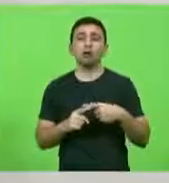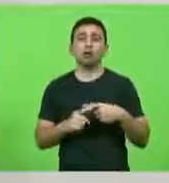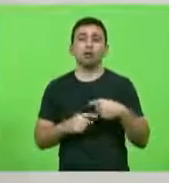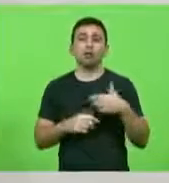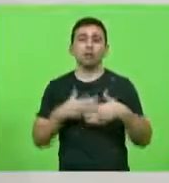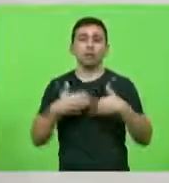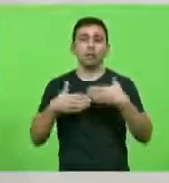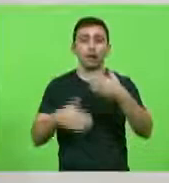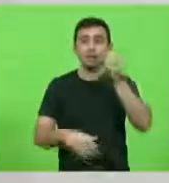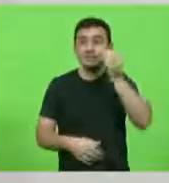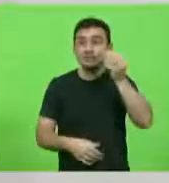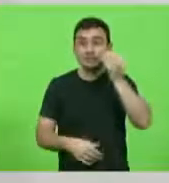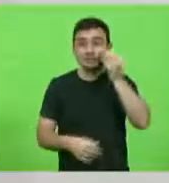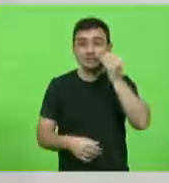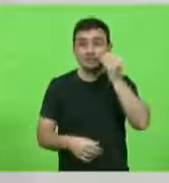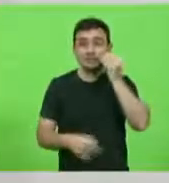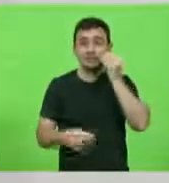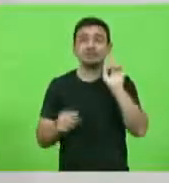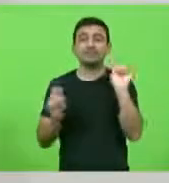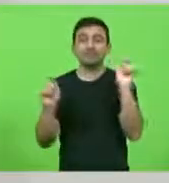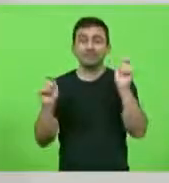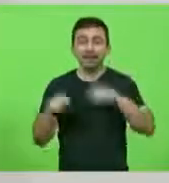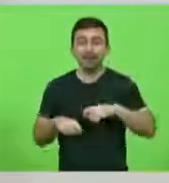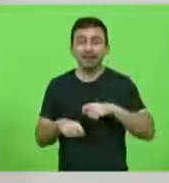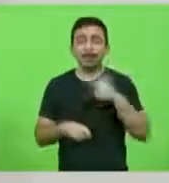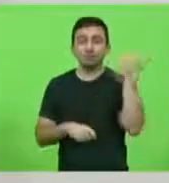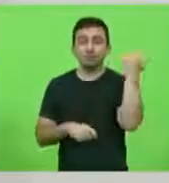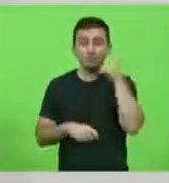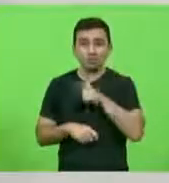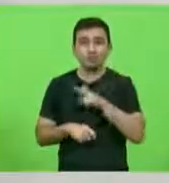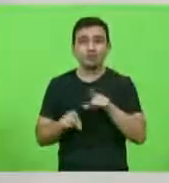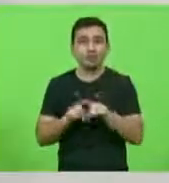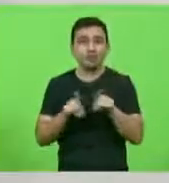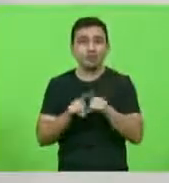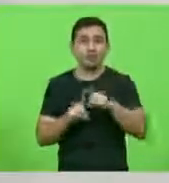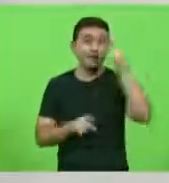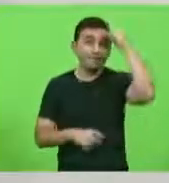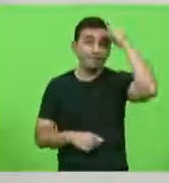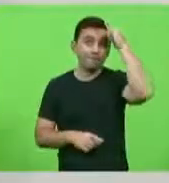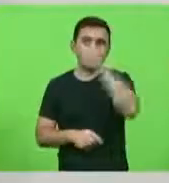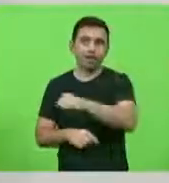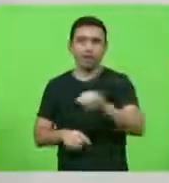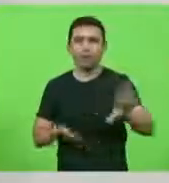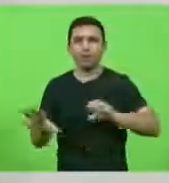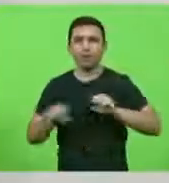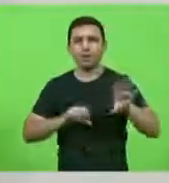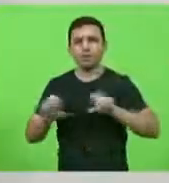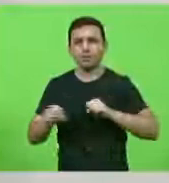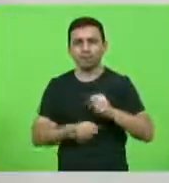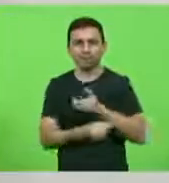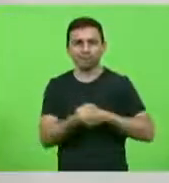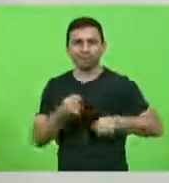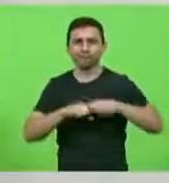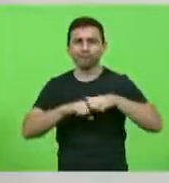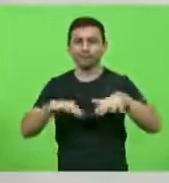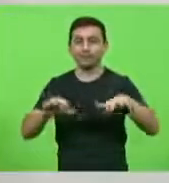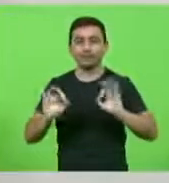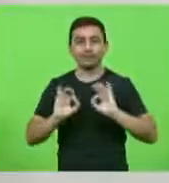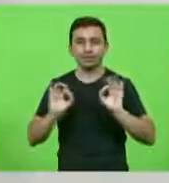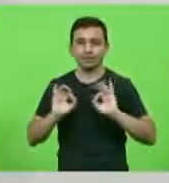testagem, nós conseguimos também evitar contágios e conseguimos